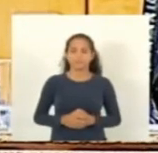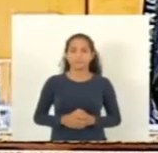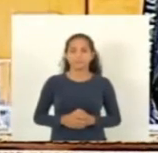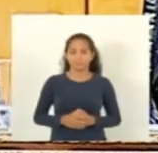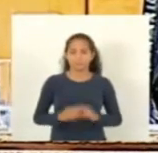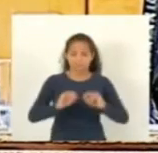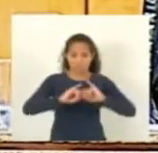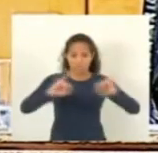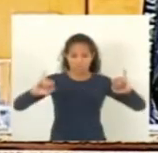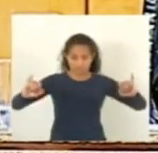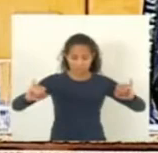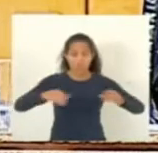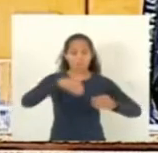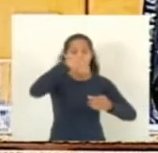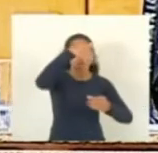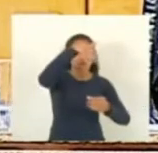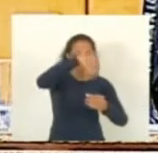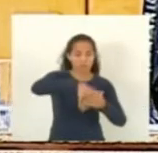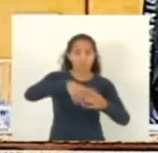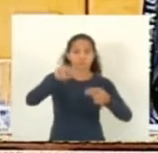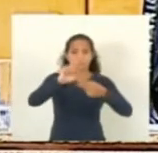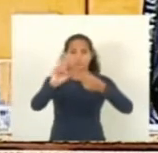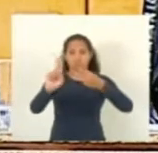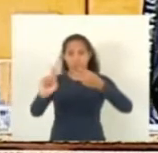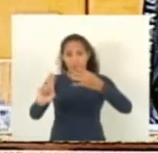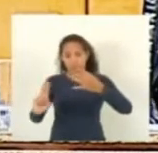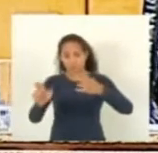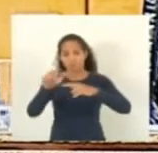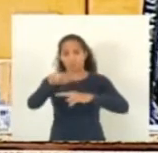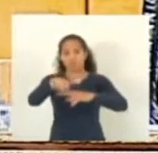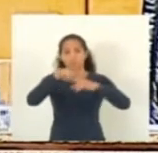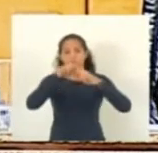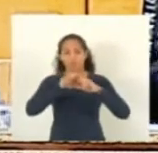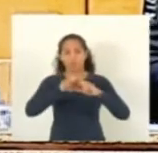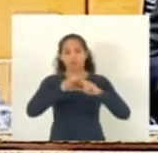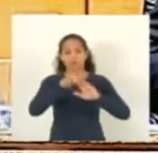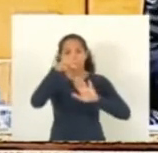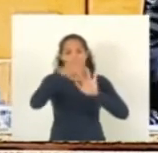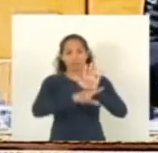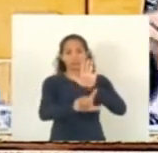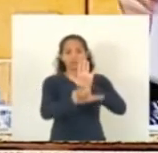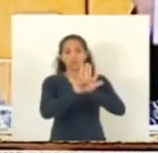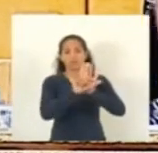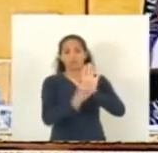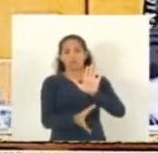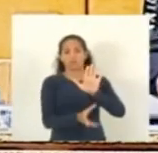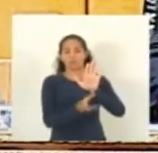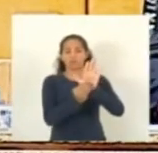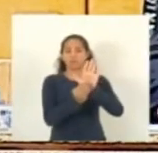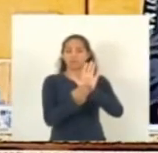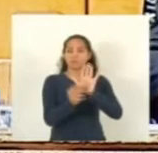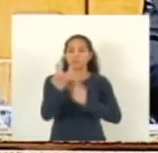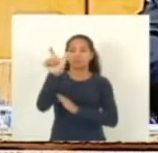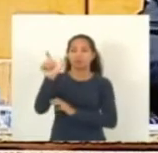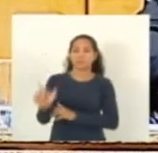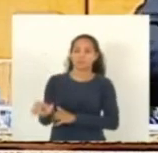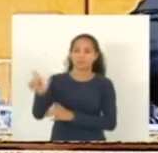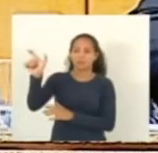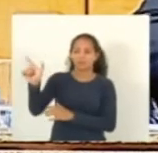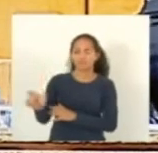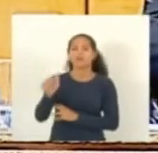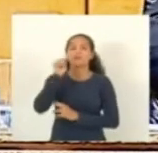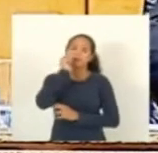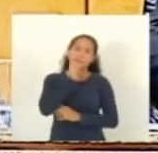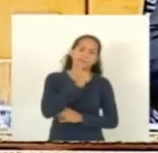informo que a votação é nominal por se tratar de projeto de lei complementar os senhores e as senhoras